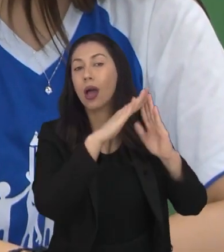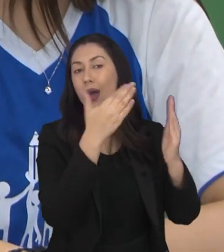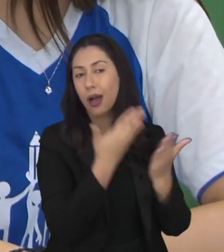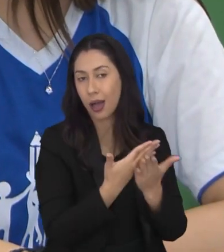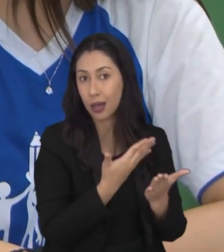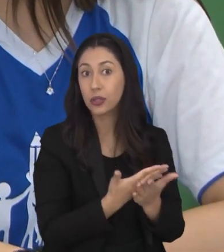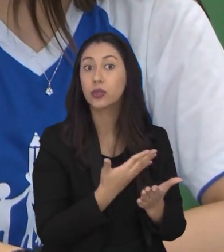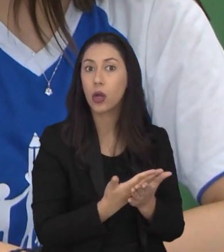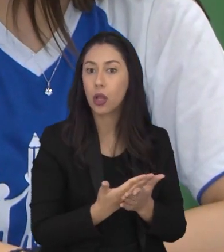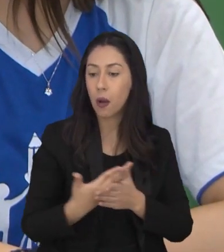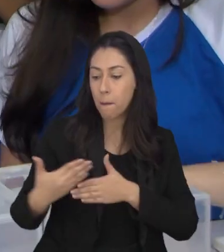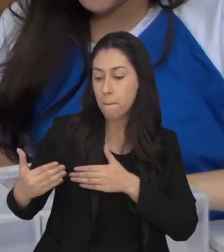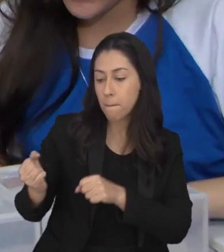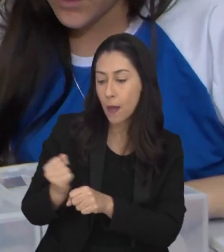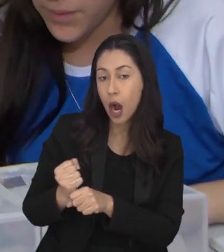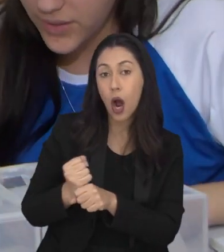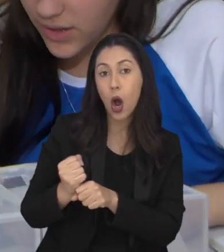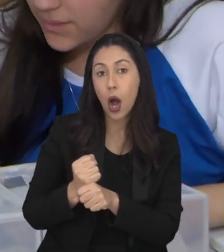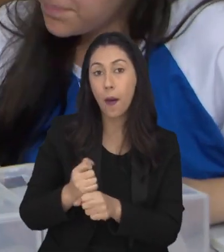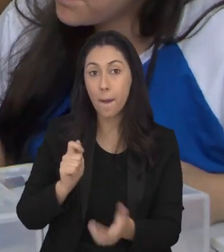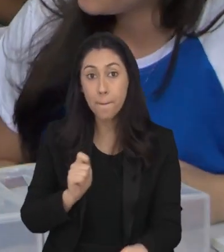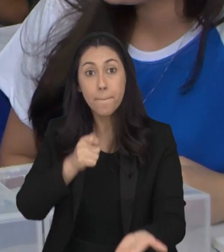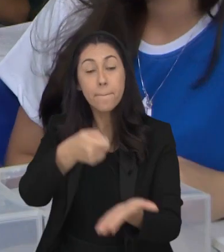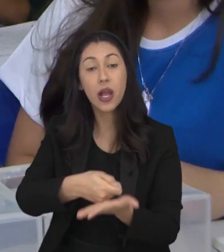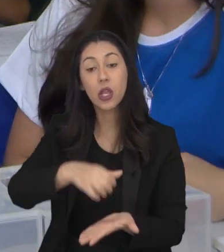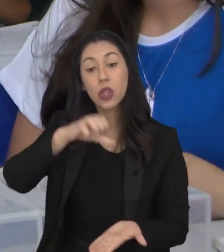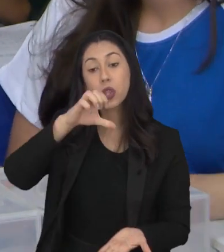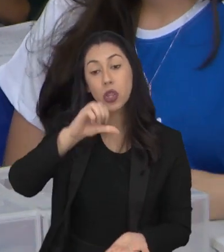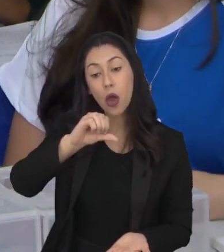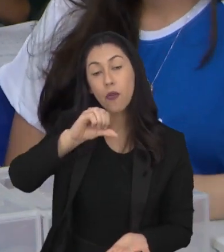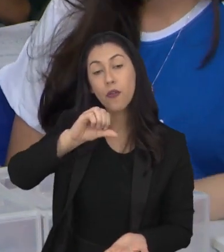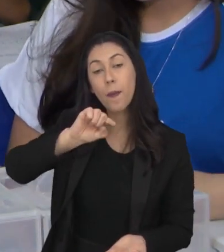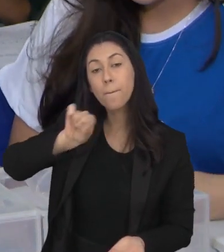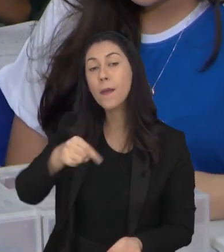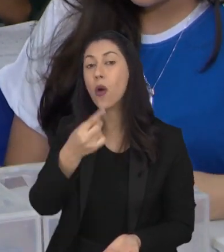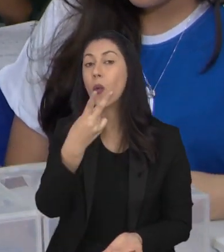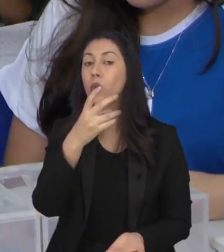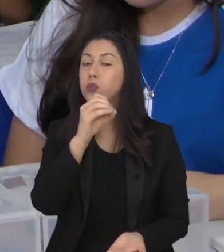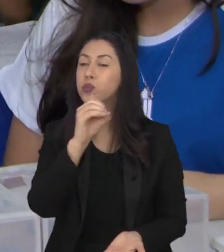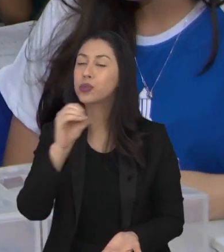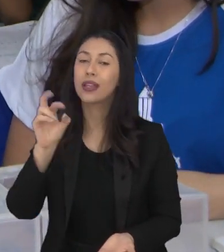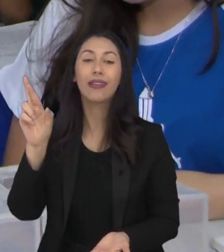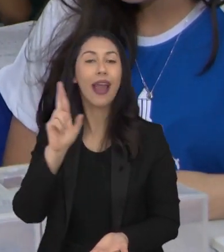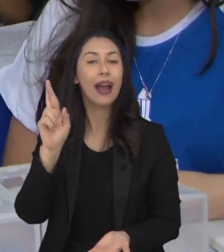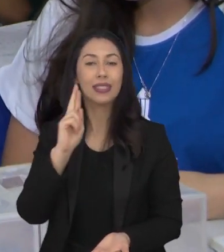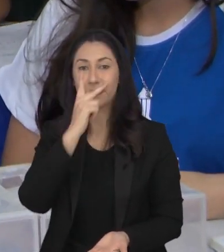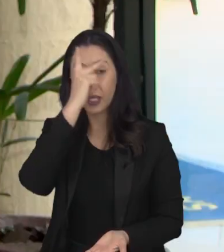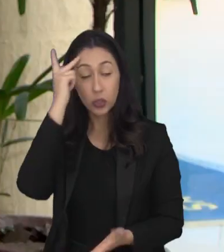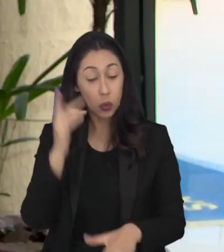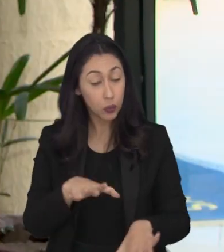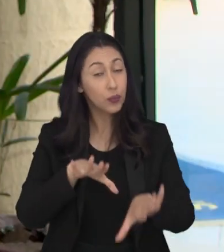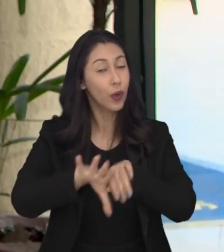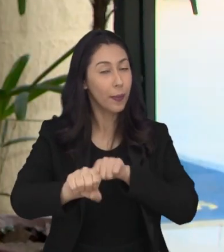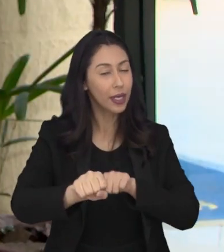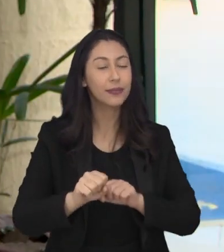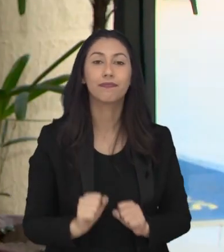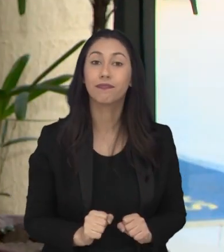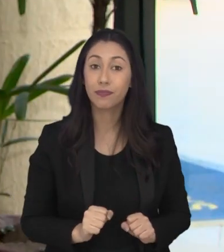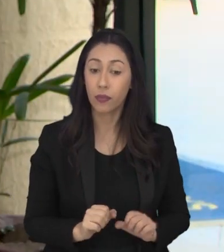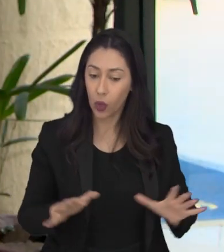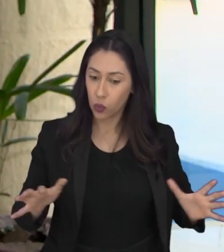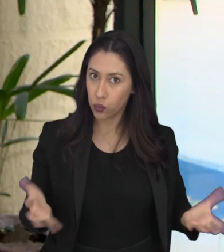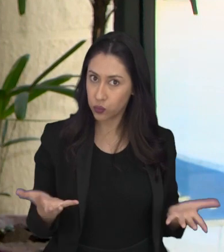governo irá pagar ao longo do ano até R$ 9.200,00 para os estudantes que concluírem os estudos. O incentivo